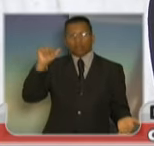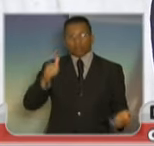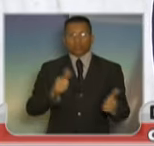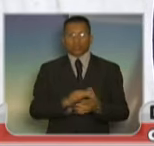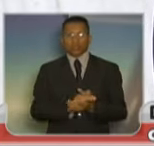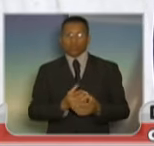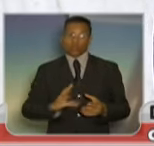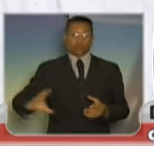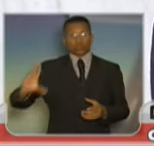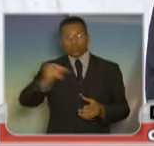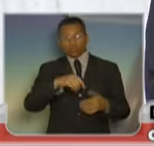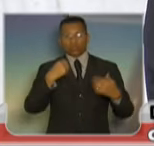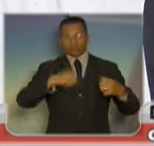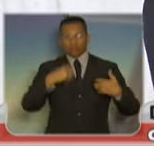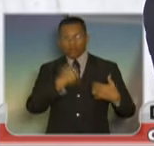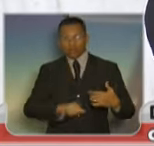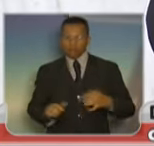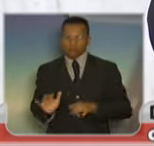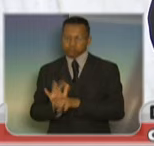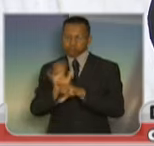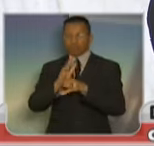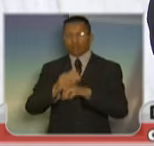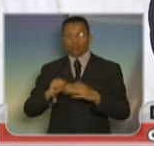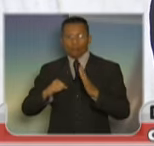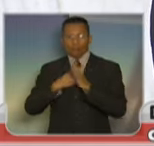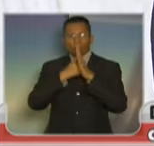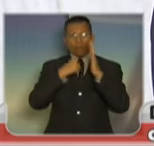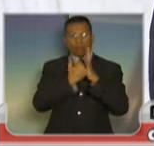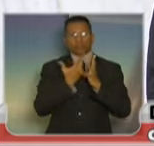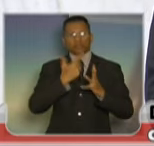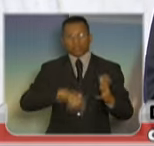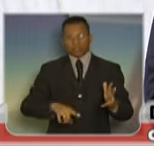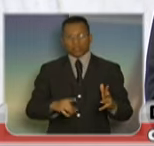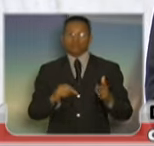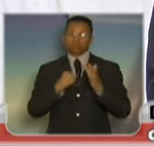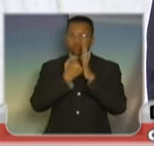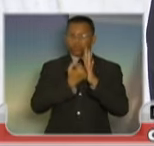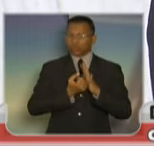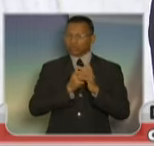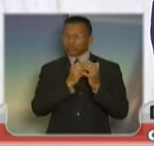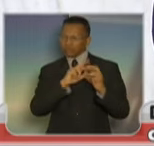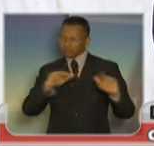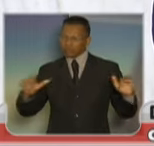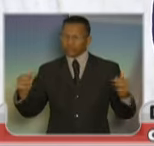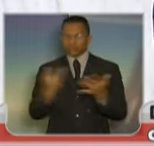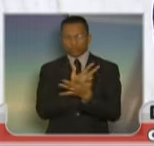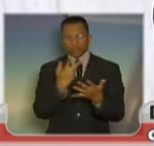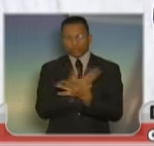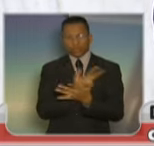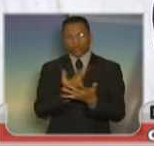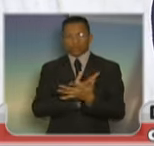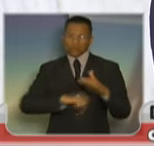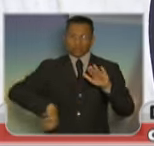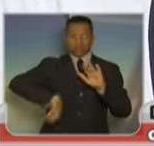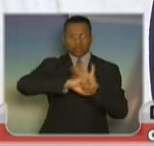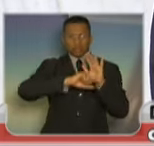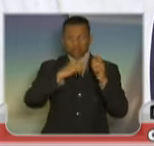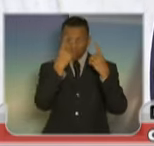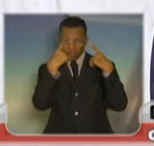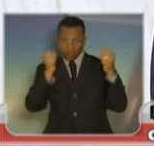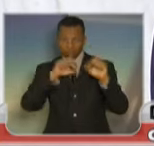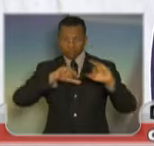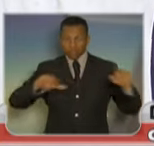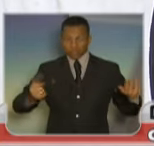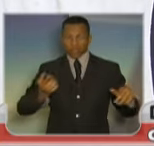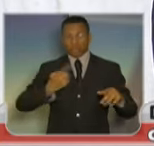luta, na luta contra o mal, na luta contra o crime, na luta contra as coisas erradas. Nós temos que trabalhar pelo bem